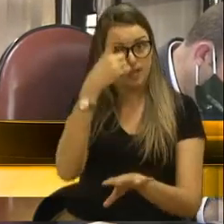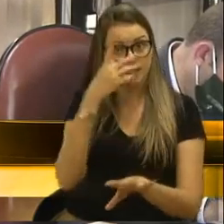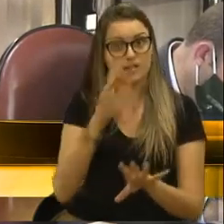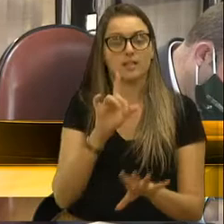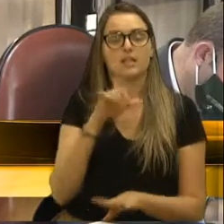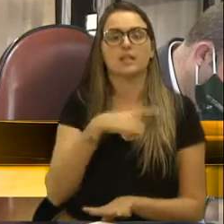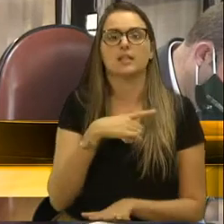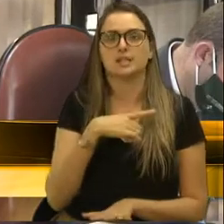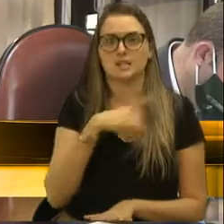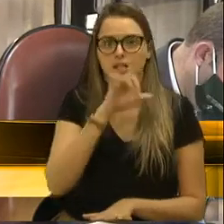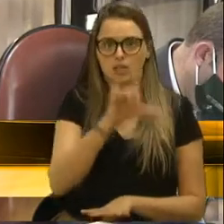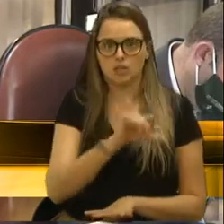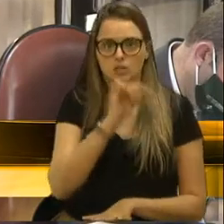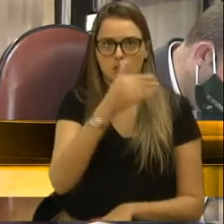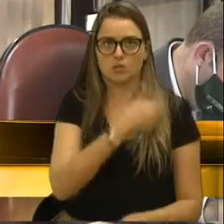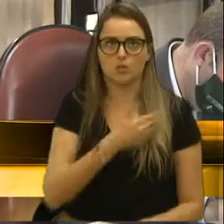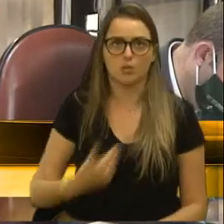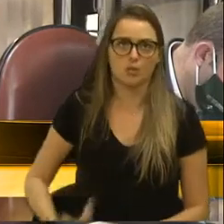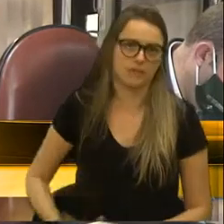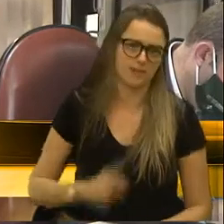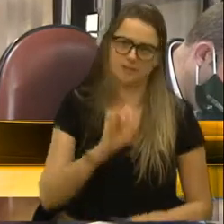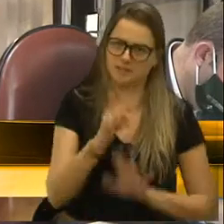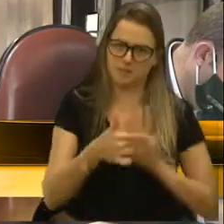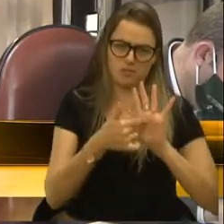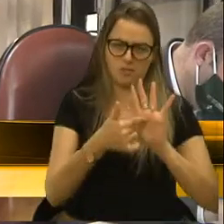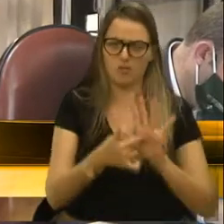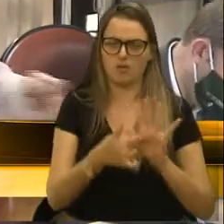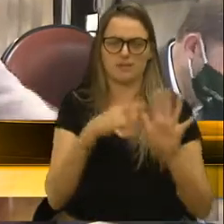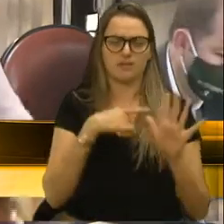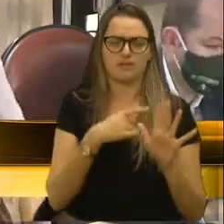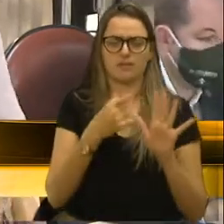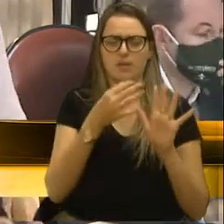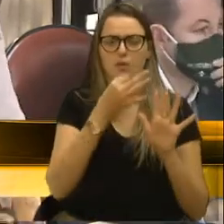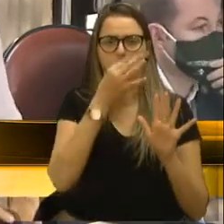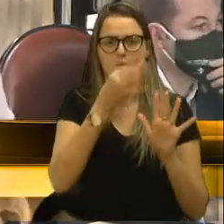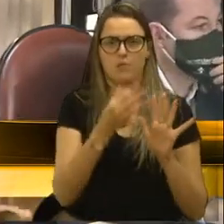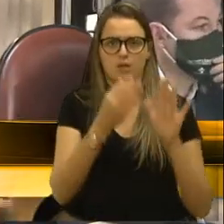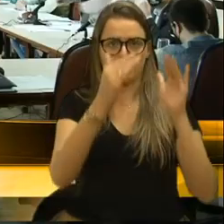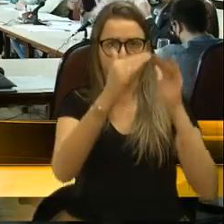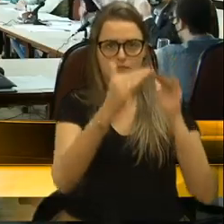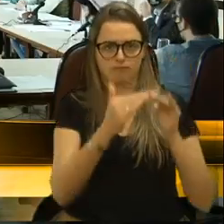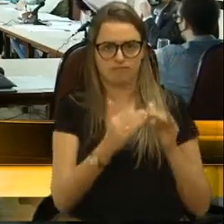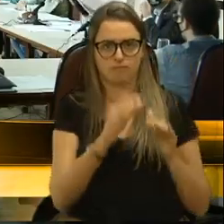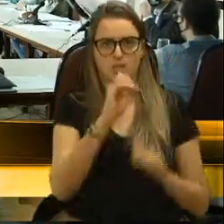ter a decisão mesmo do governo, que ele não demonstra ter. Obrigada. Próxima inscrita, vereadora... Obrigada.